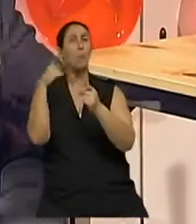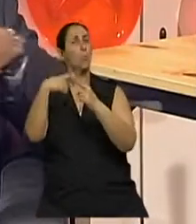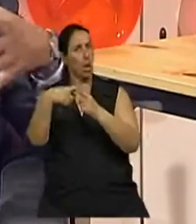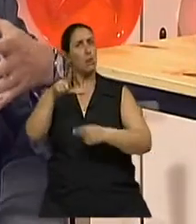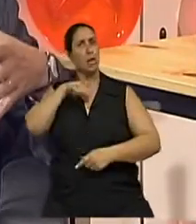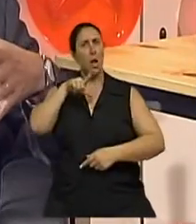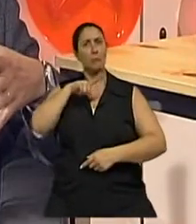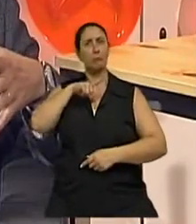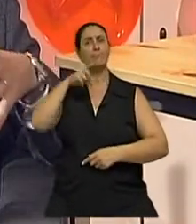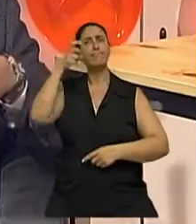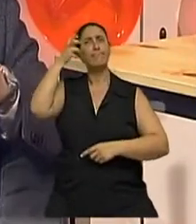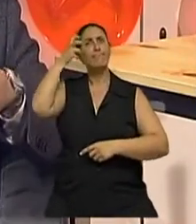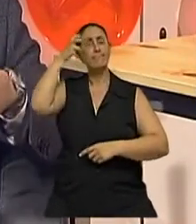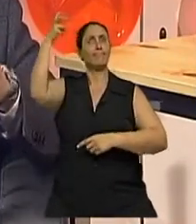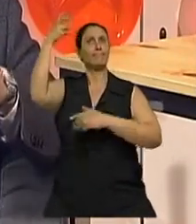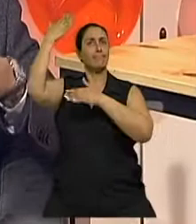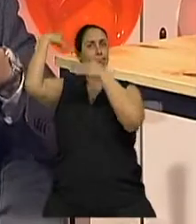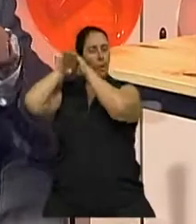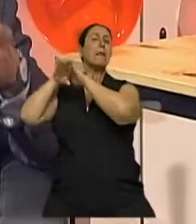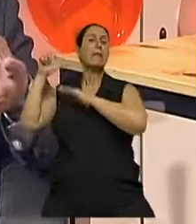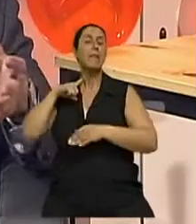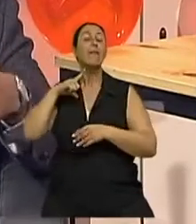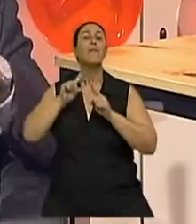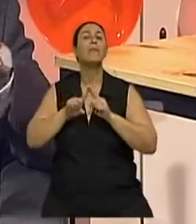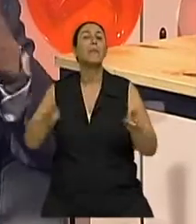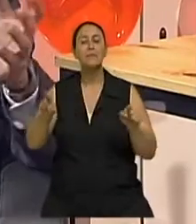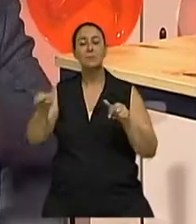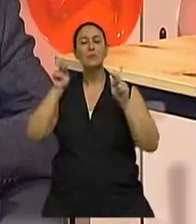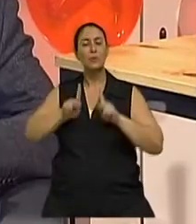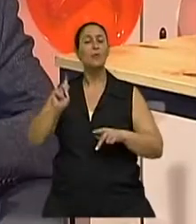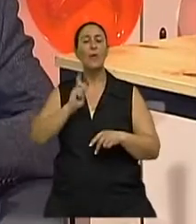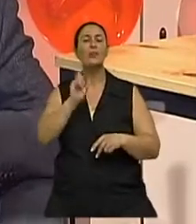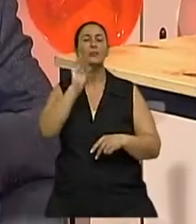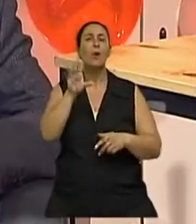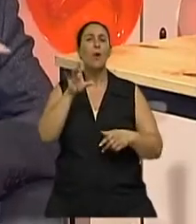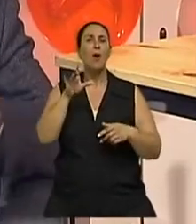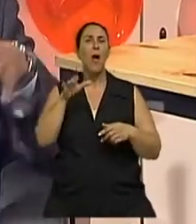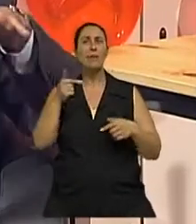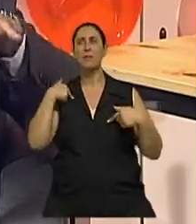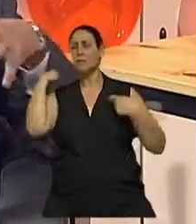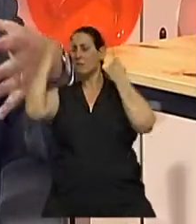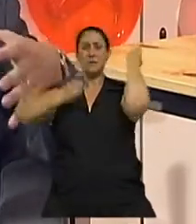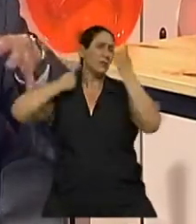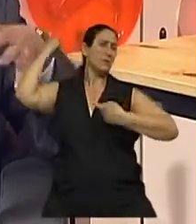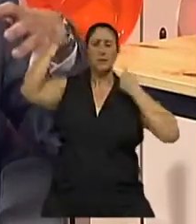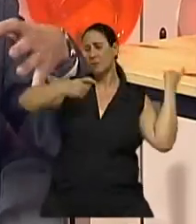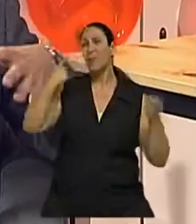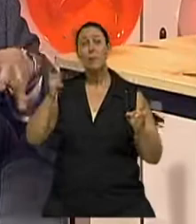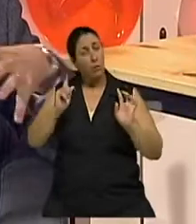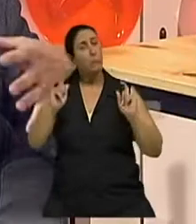consegue ver que aquilo não é a coisa mais importante, não precisa sair, se desesperar por aquilo, quer dizer, consegue